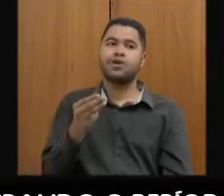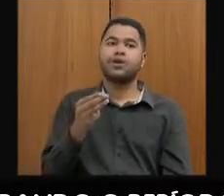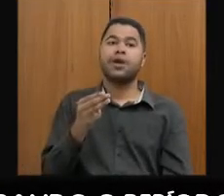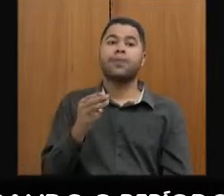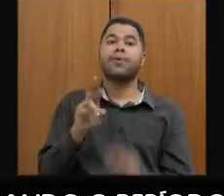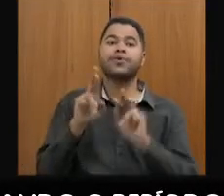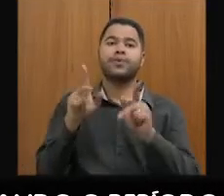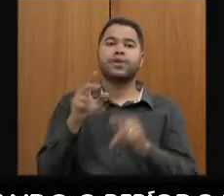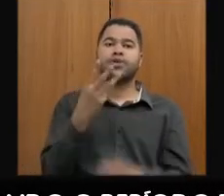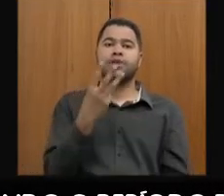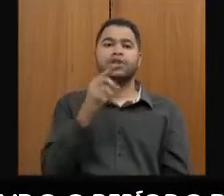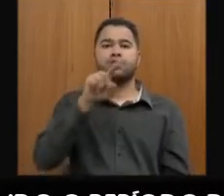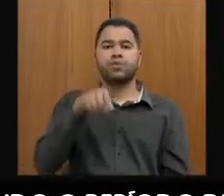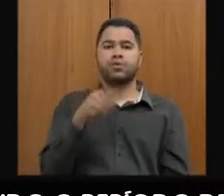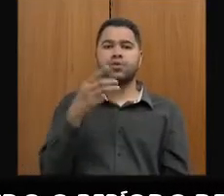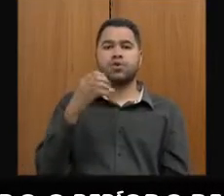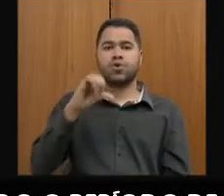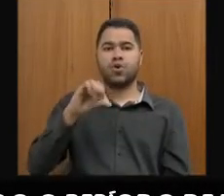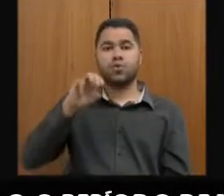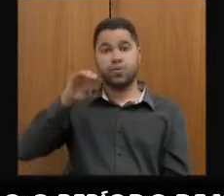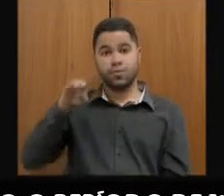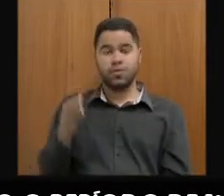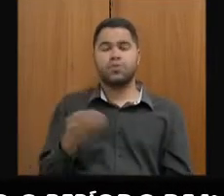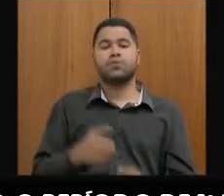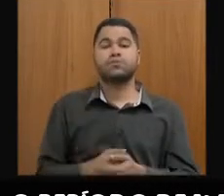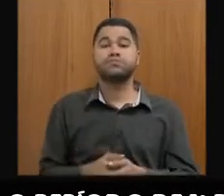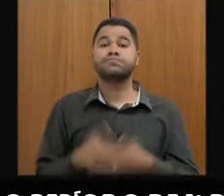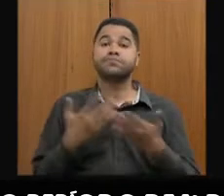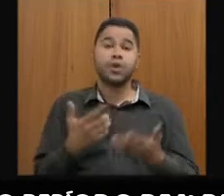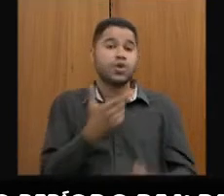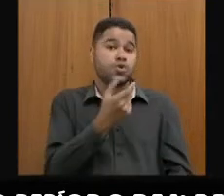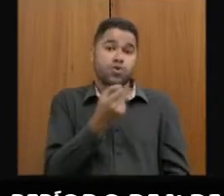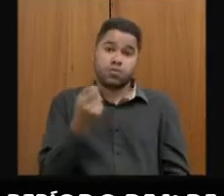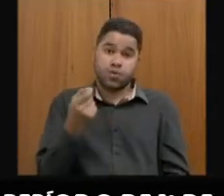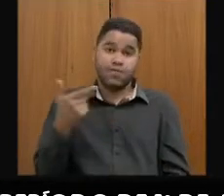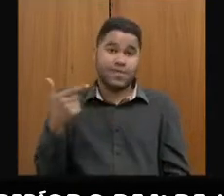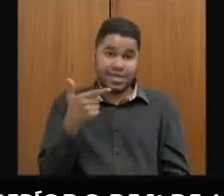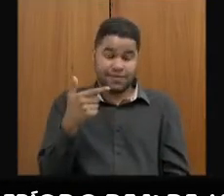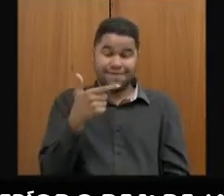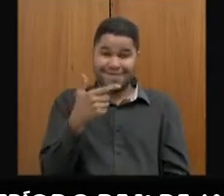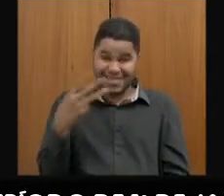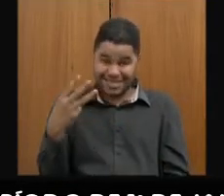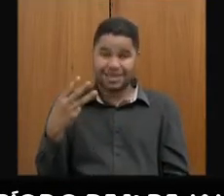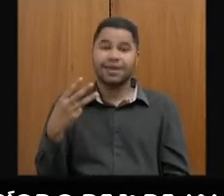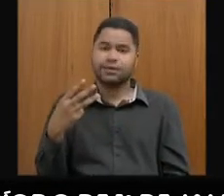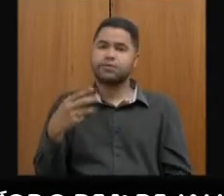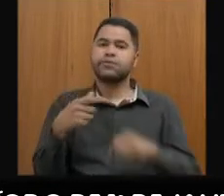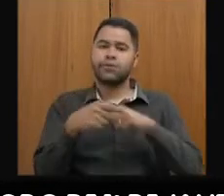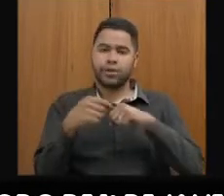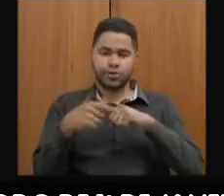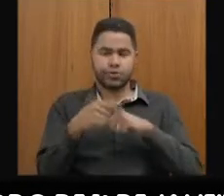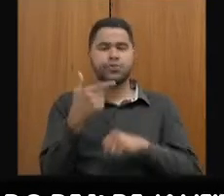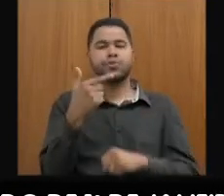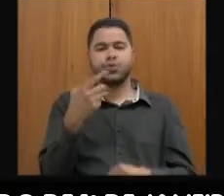bilhões. Em 2023, é a mesma coisa. Somente o artigo 23 é 10,9